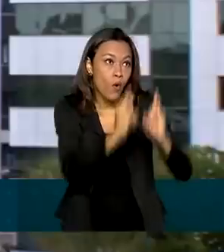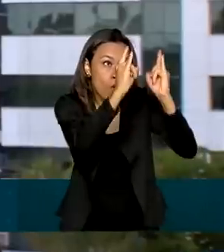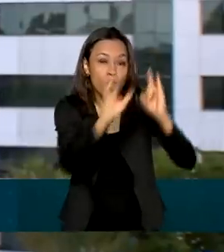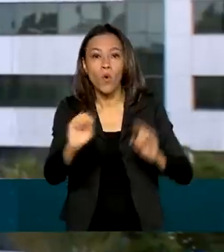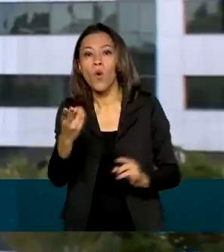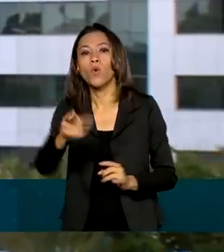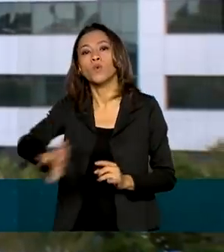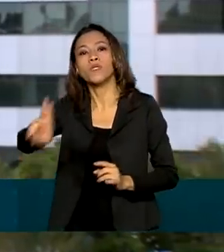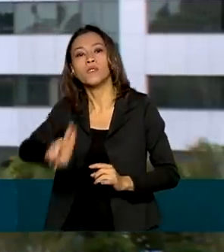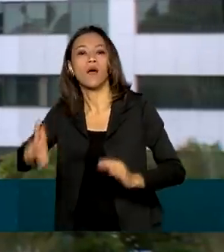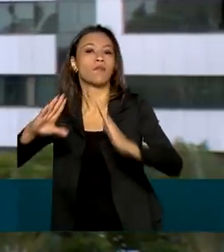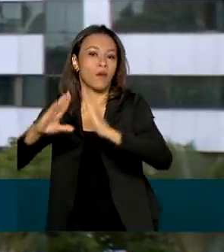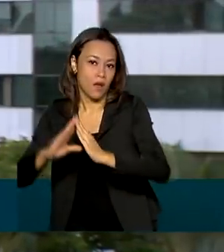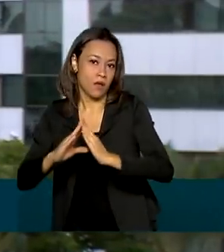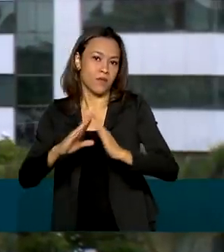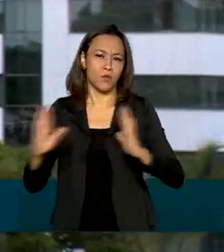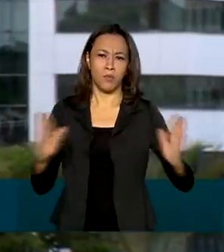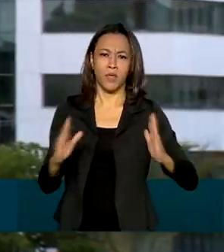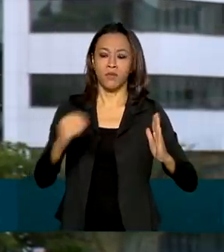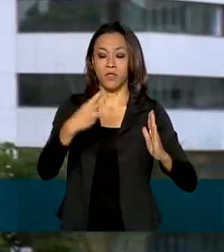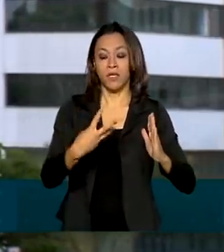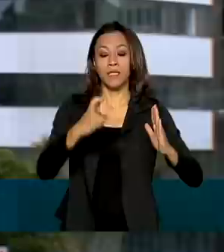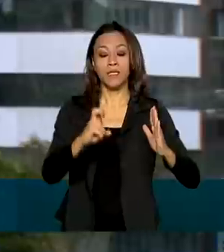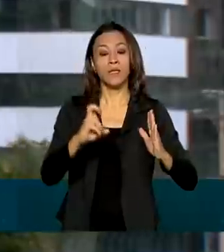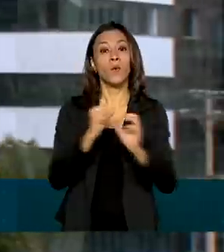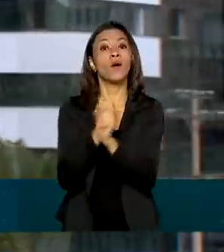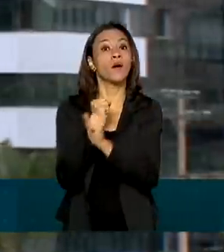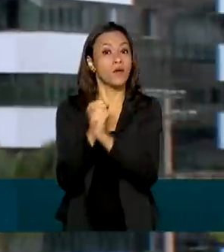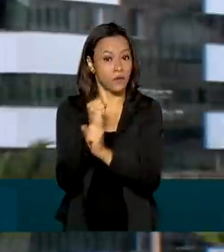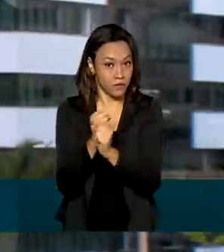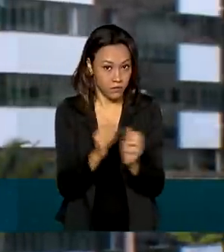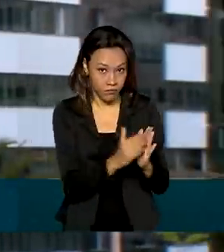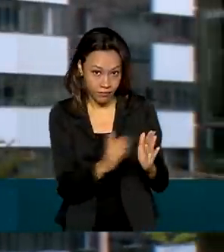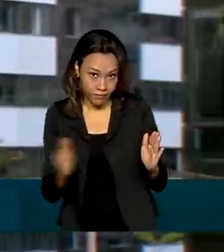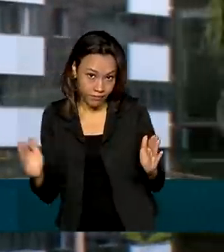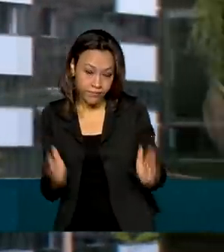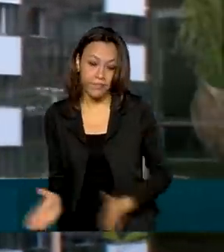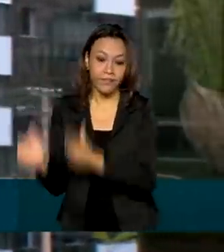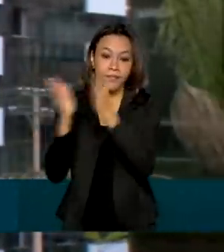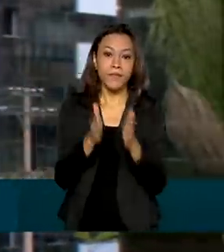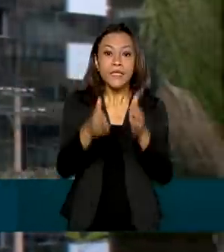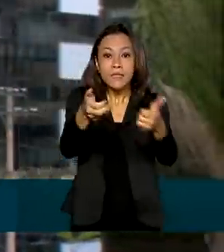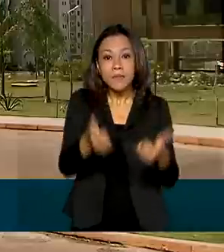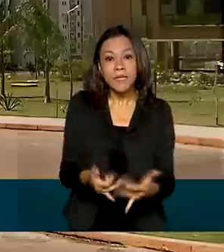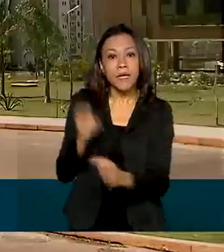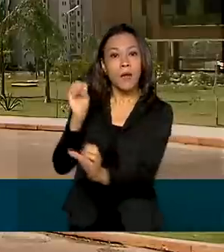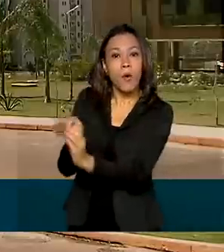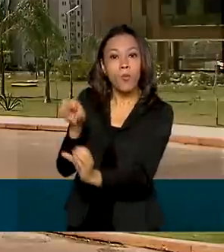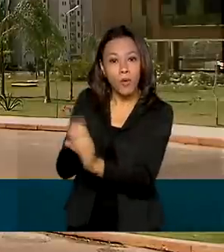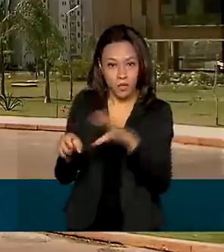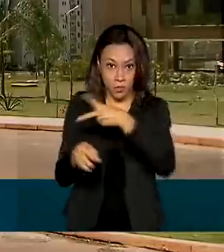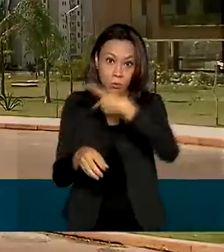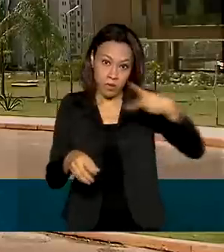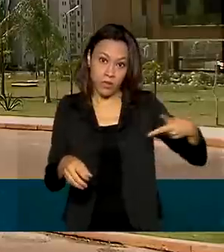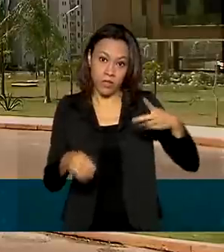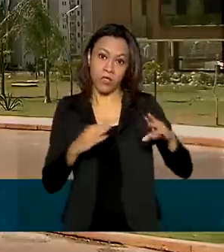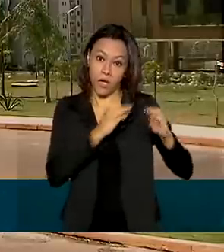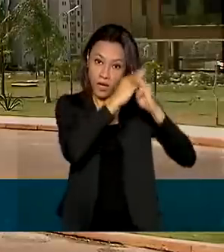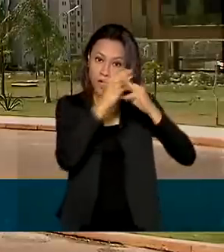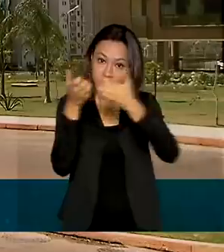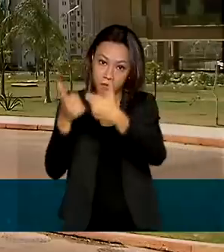35 anos. O presidente do banco, Pedro Guimarães, afirma que a poupança da Caixa tem hoje um saldo de mais de